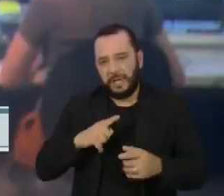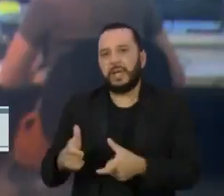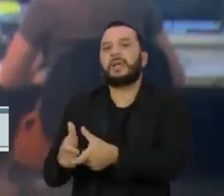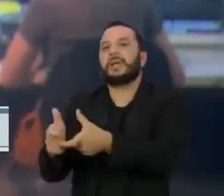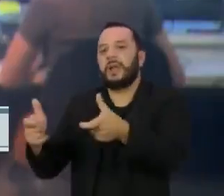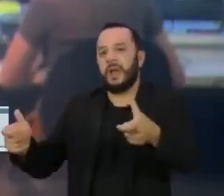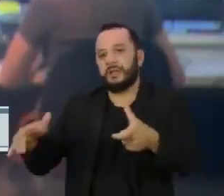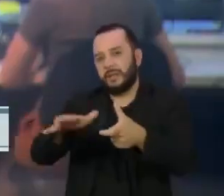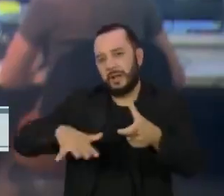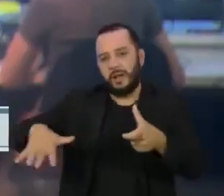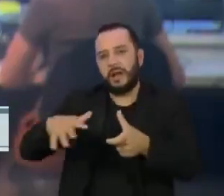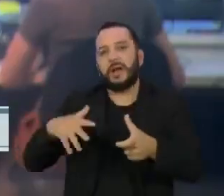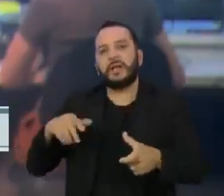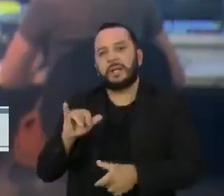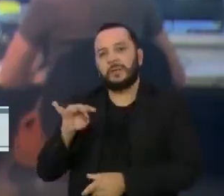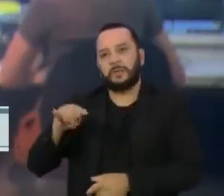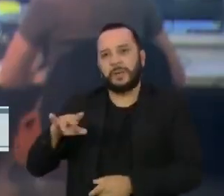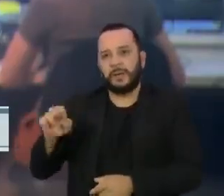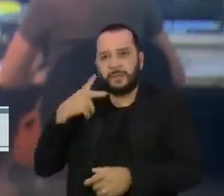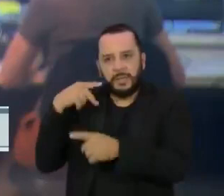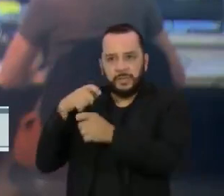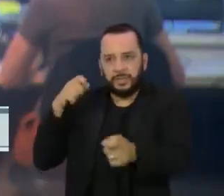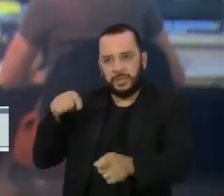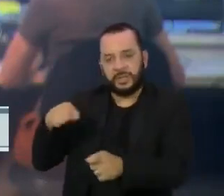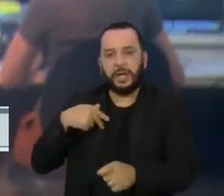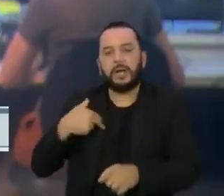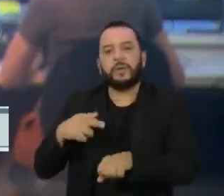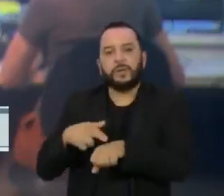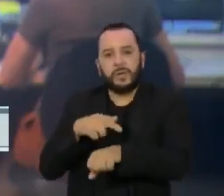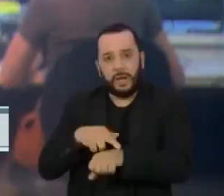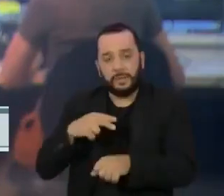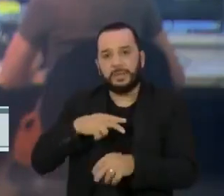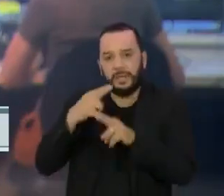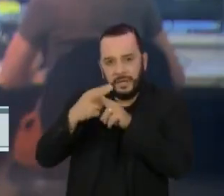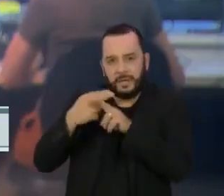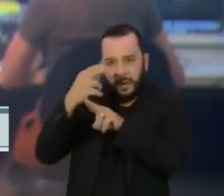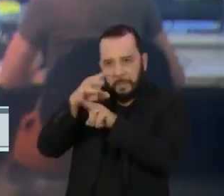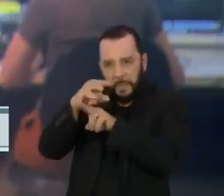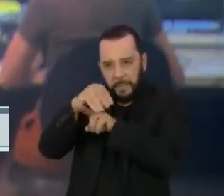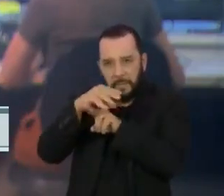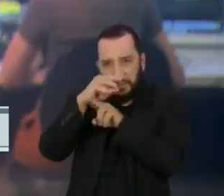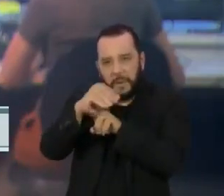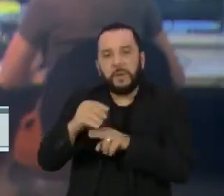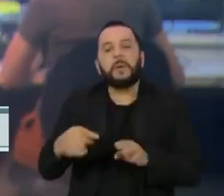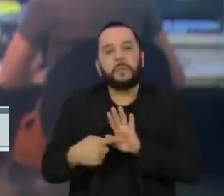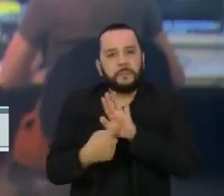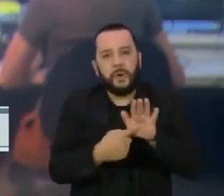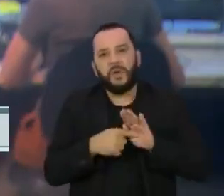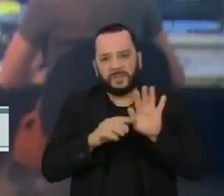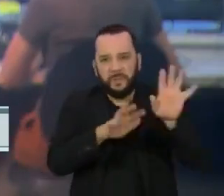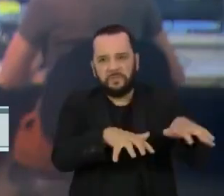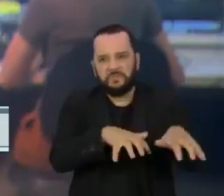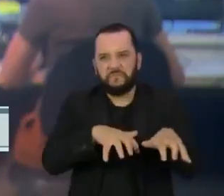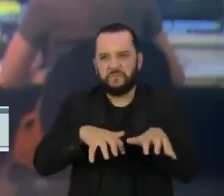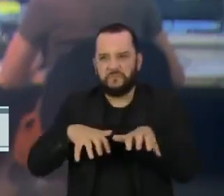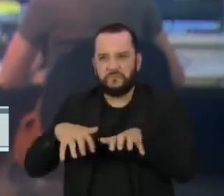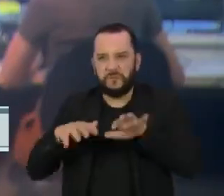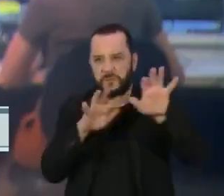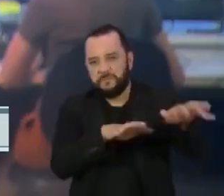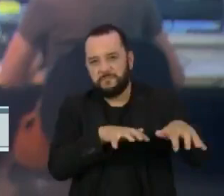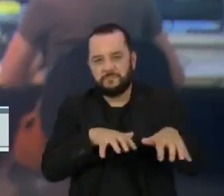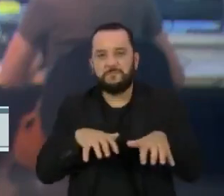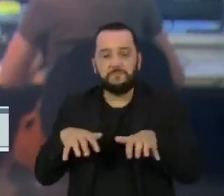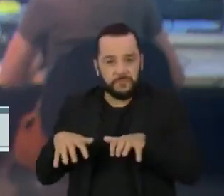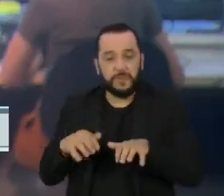satélite e fotos aéreas mostram que a atividade se intensificou nos três primeiros meses do ano, pouco antes dos